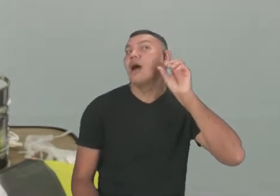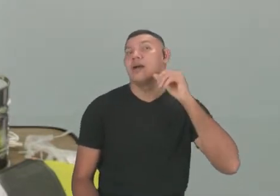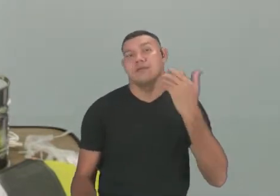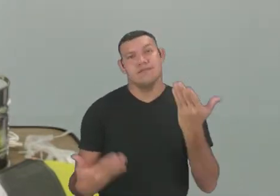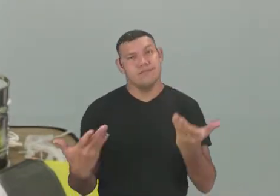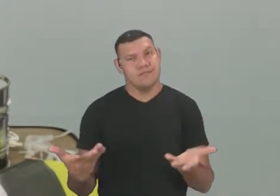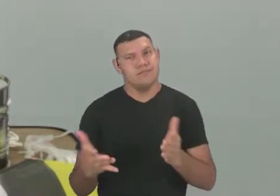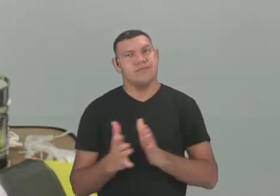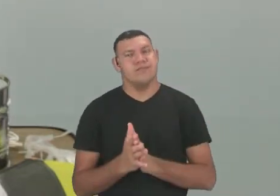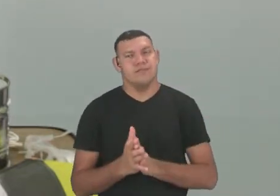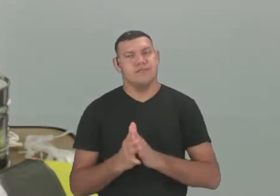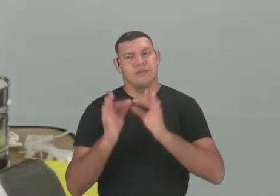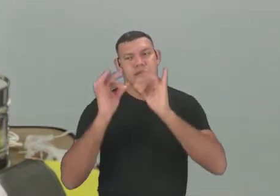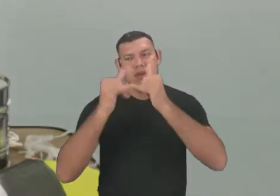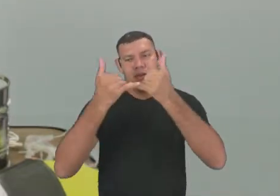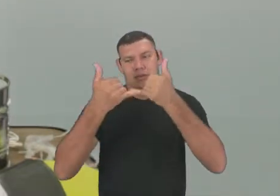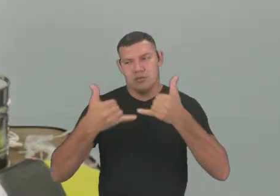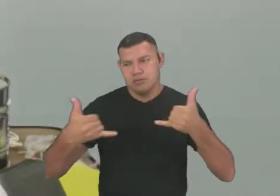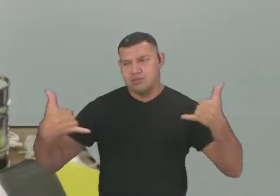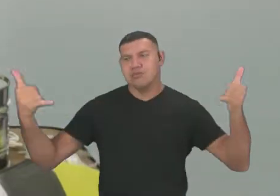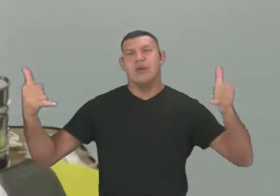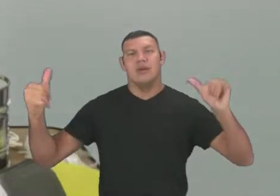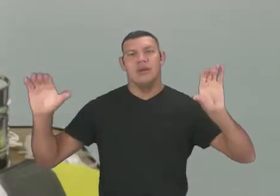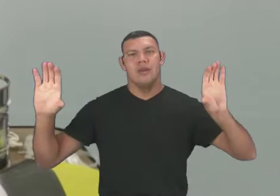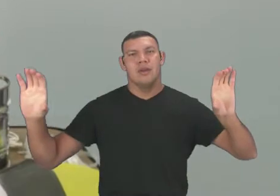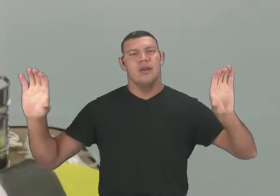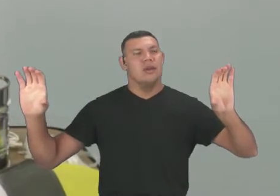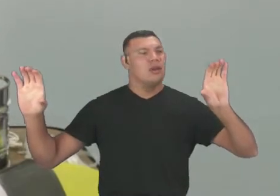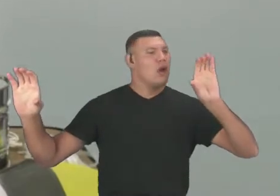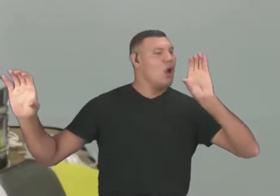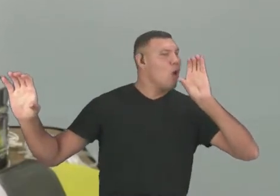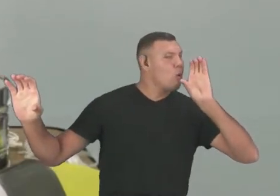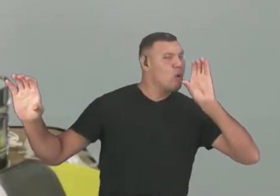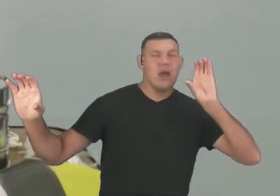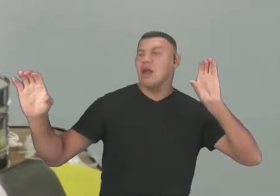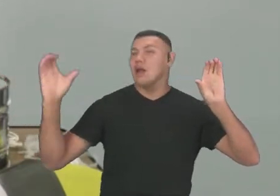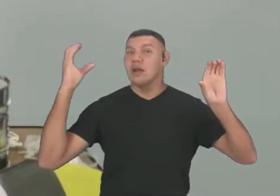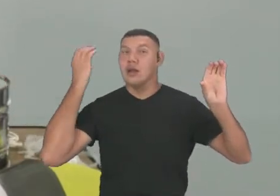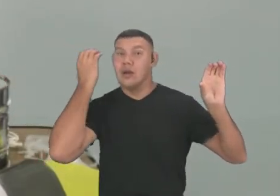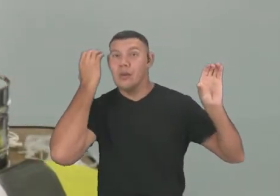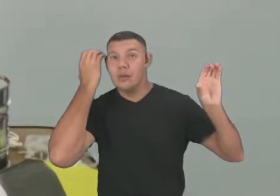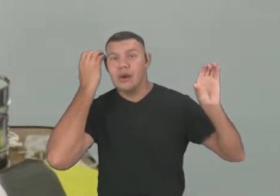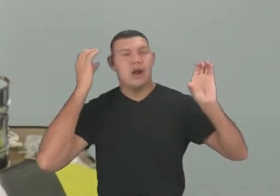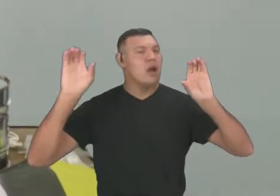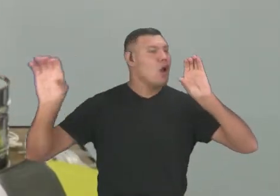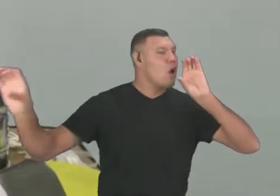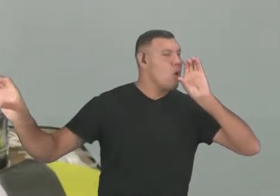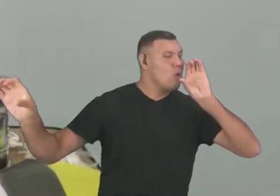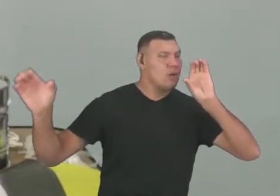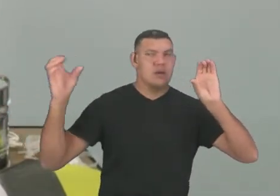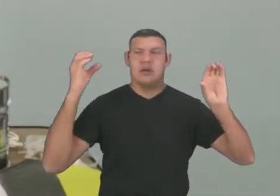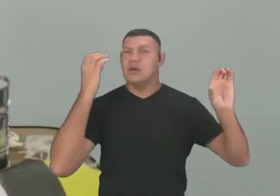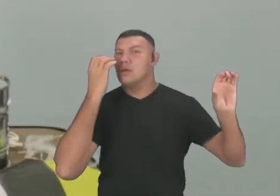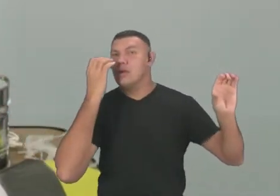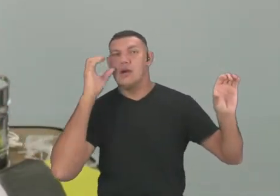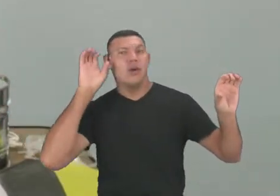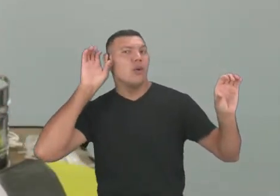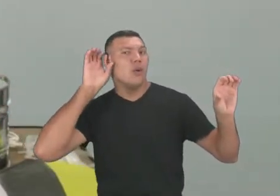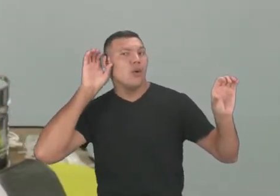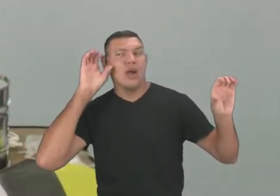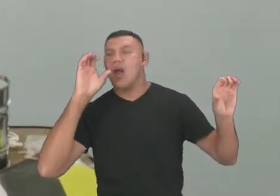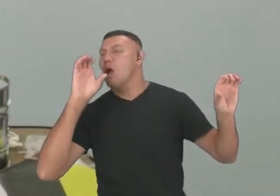falando. E quem está do outro lado vai ouvir. É o telefone, isso mesmo, telefone sem fio, certo?